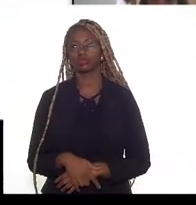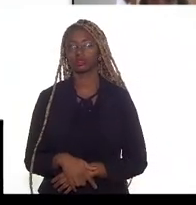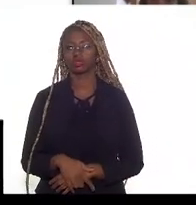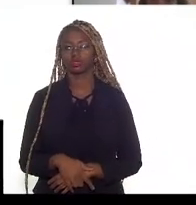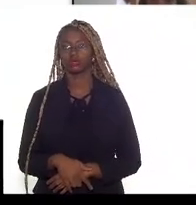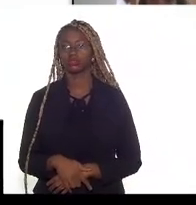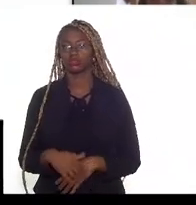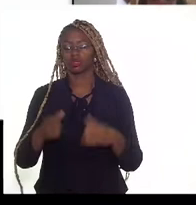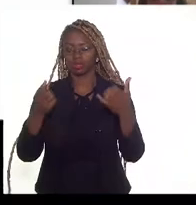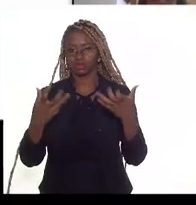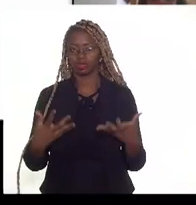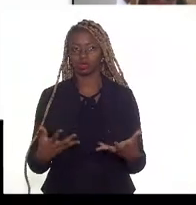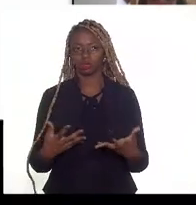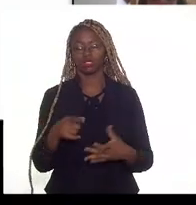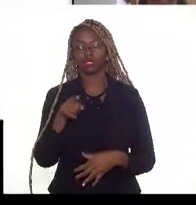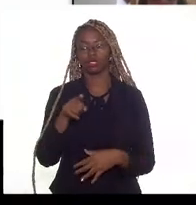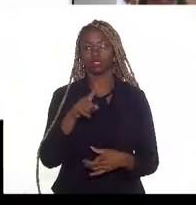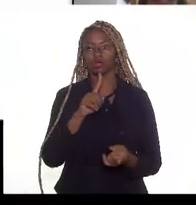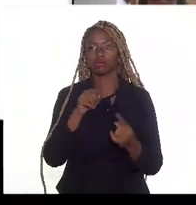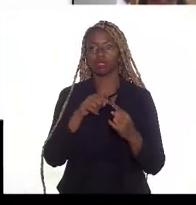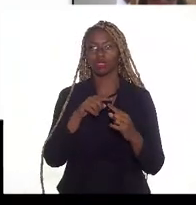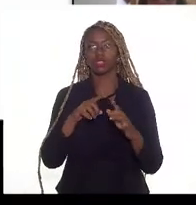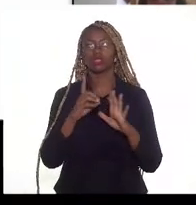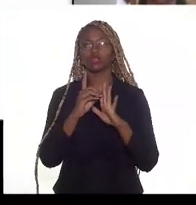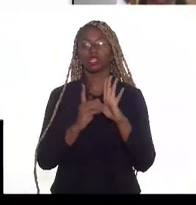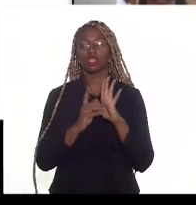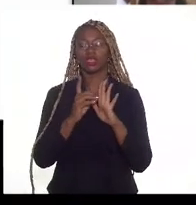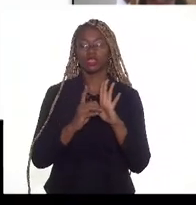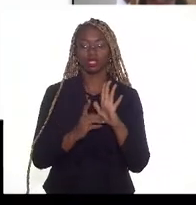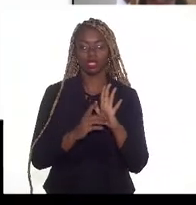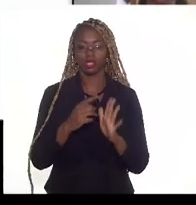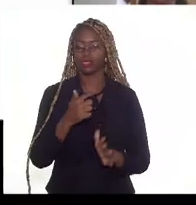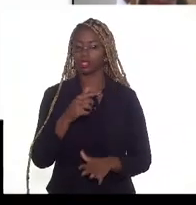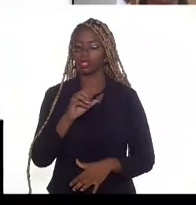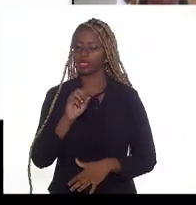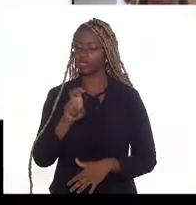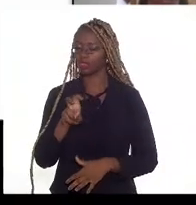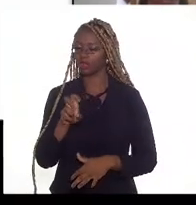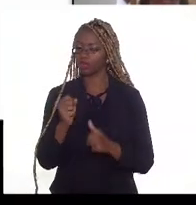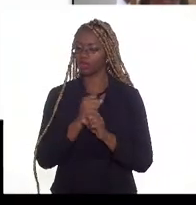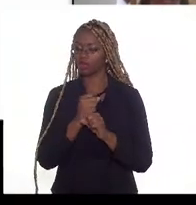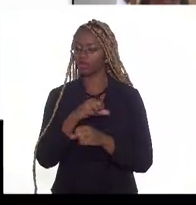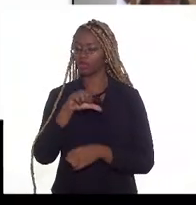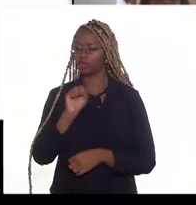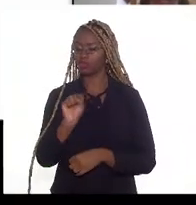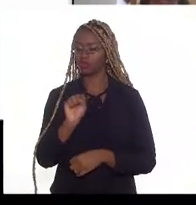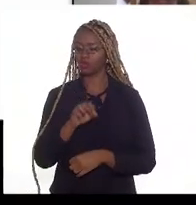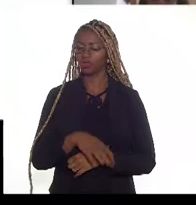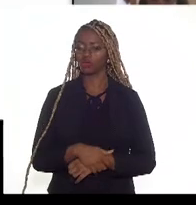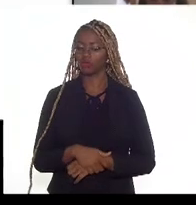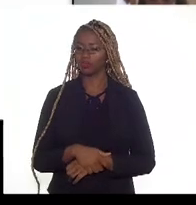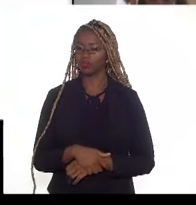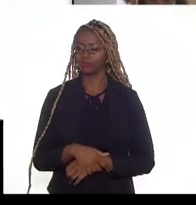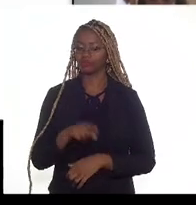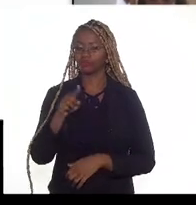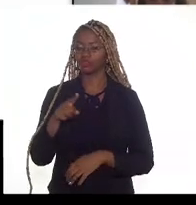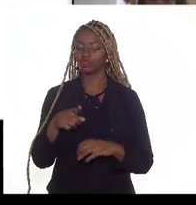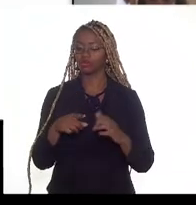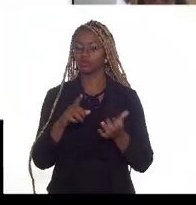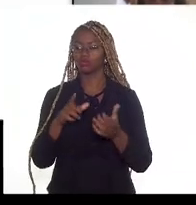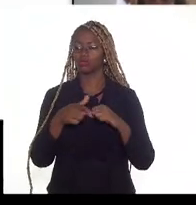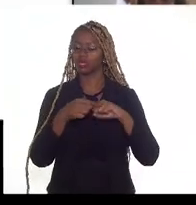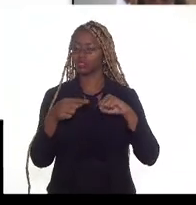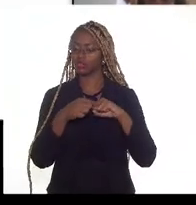referência é determinada pelo decreto 2705 de 1998, o seu artigo 8º, que estabelece que